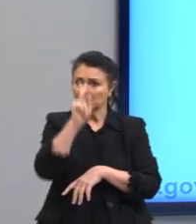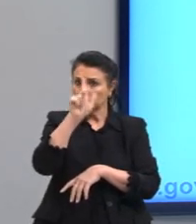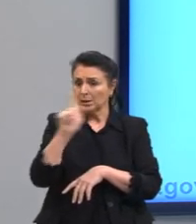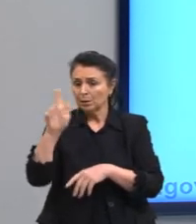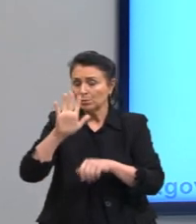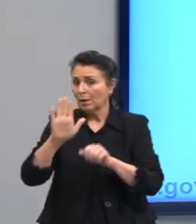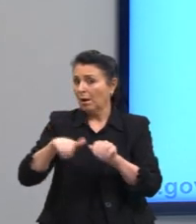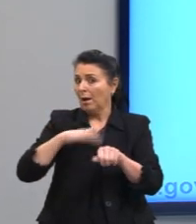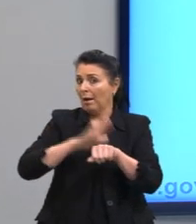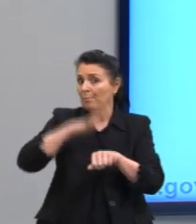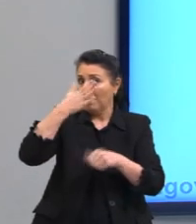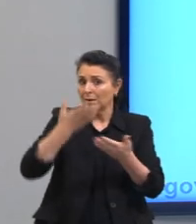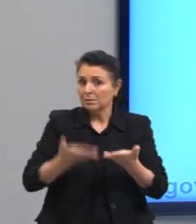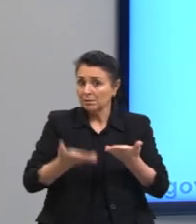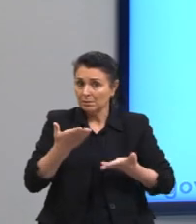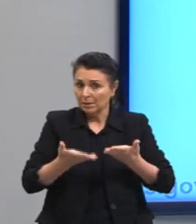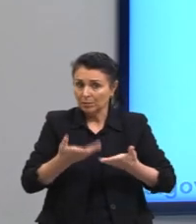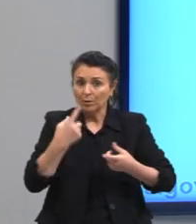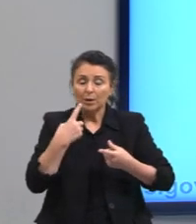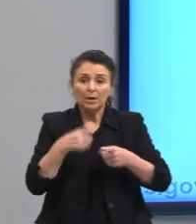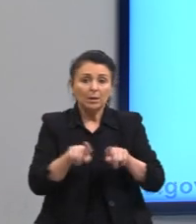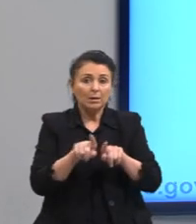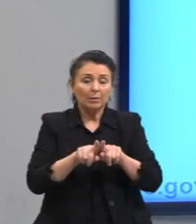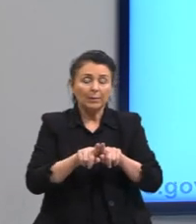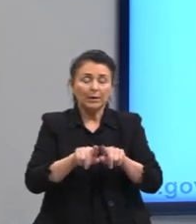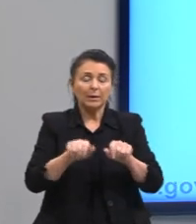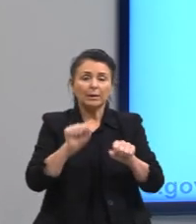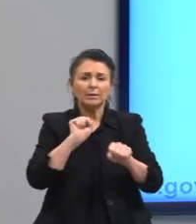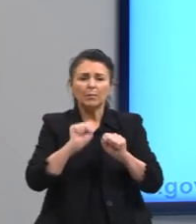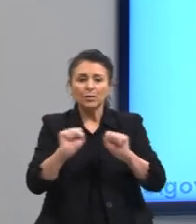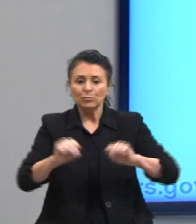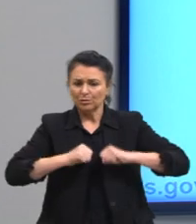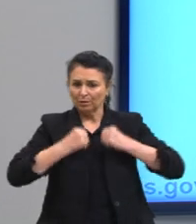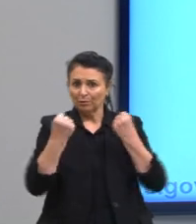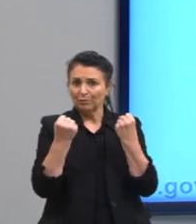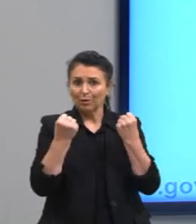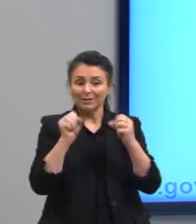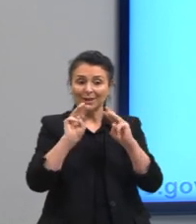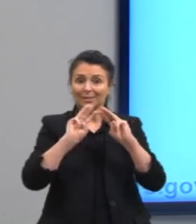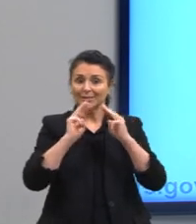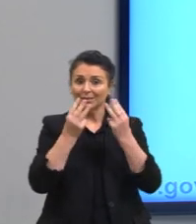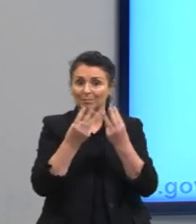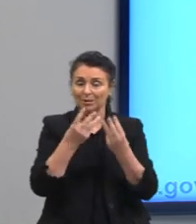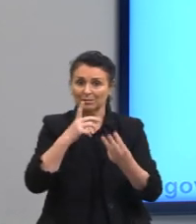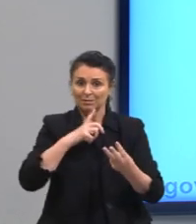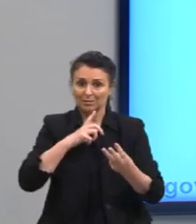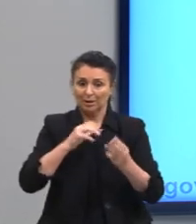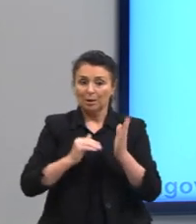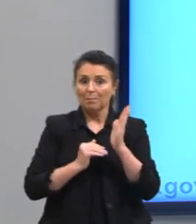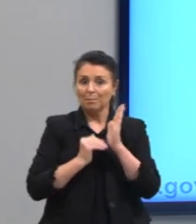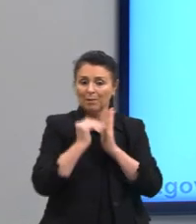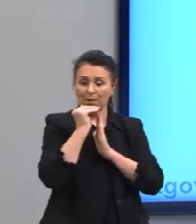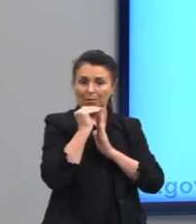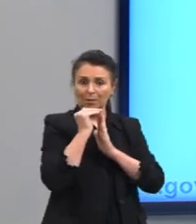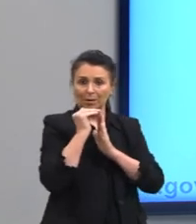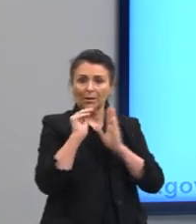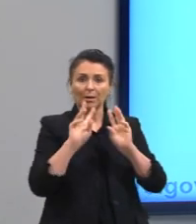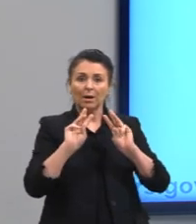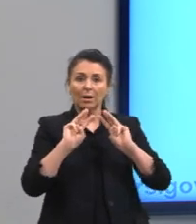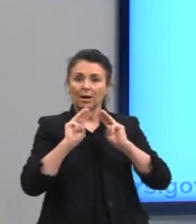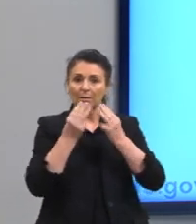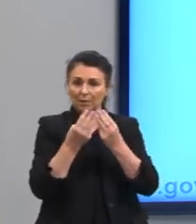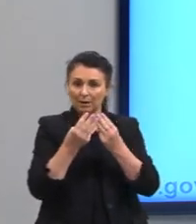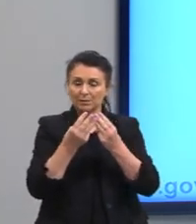quê? Porque a força vai depender, então, da massa que a gente tem. Quanto maior a massa, mais força a gente vai ter que ter para